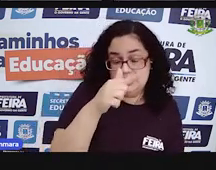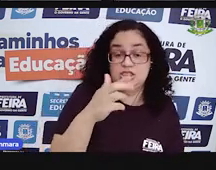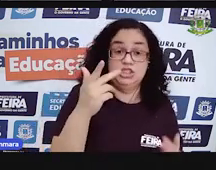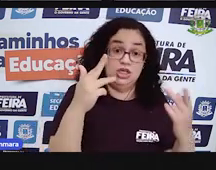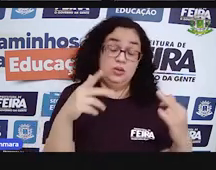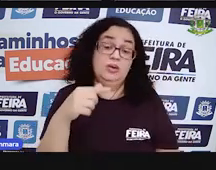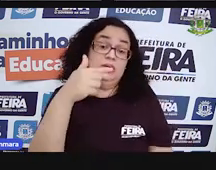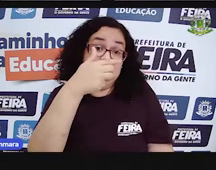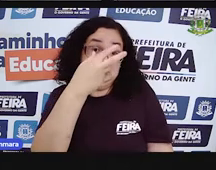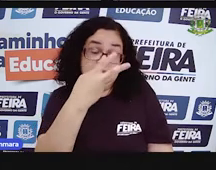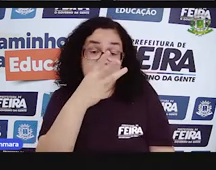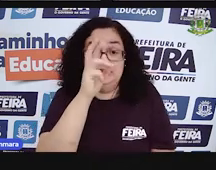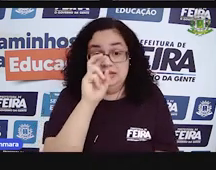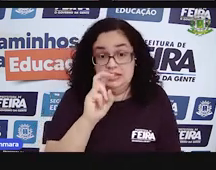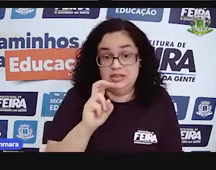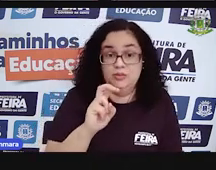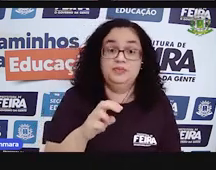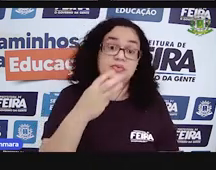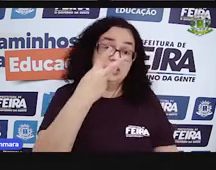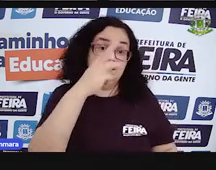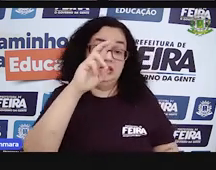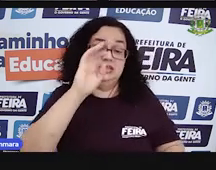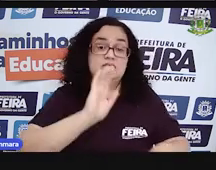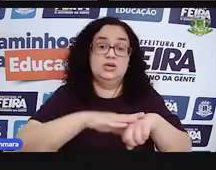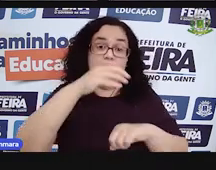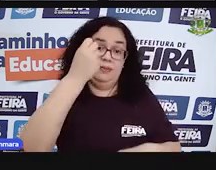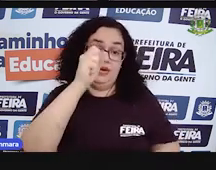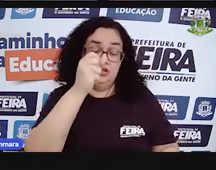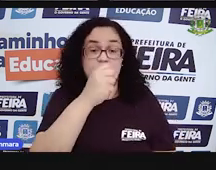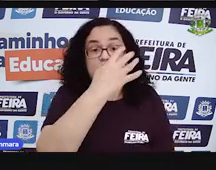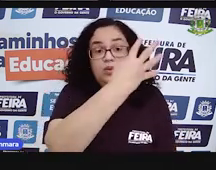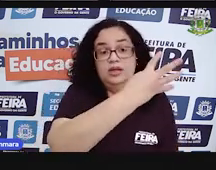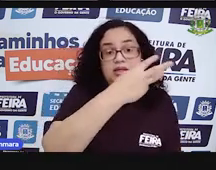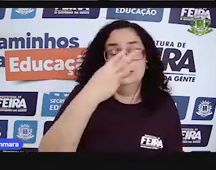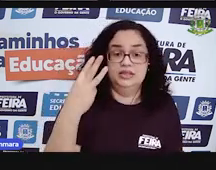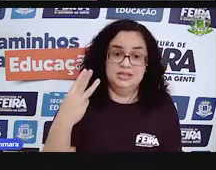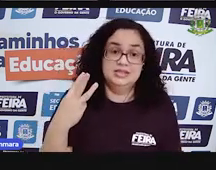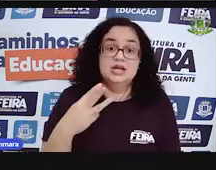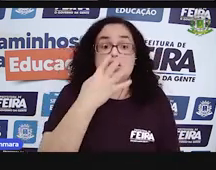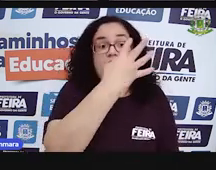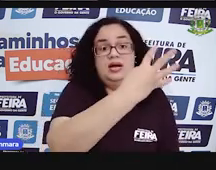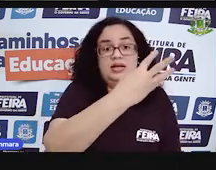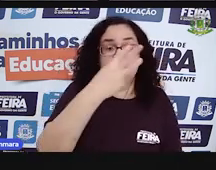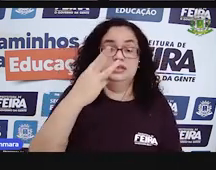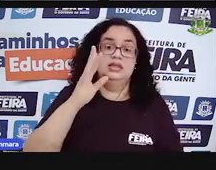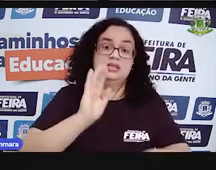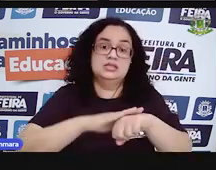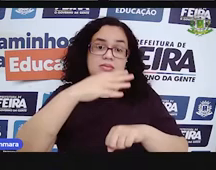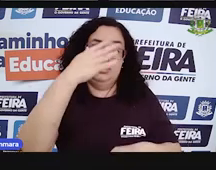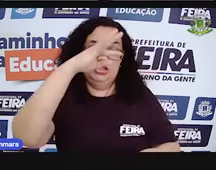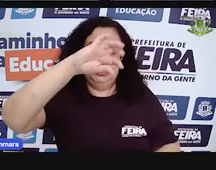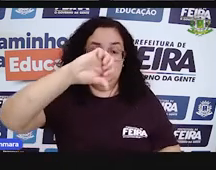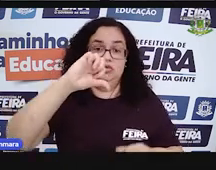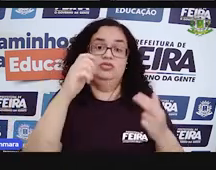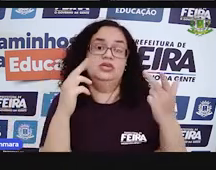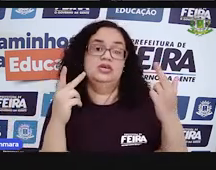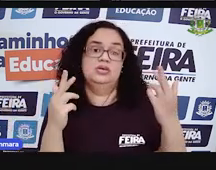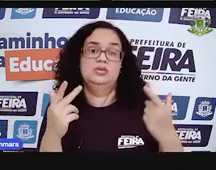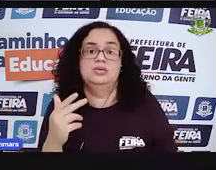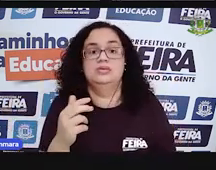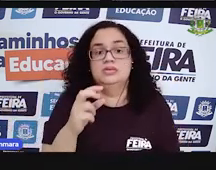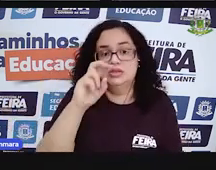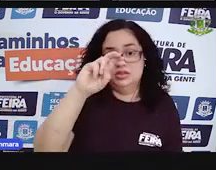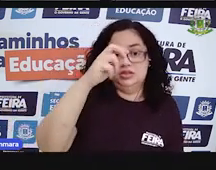mais 8, 43. 43 mais 9, 52. 52 mais 7,